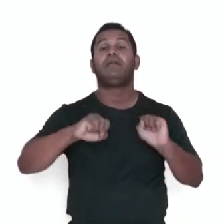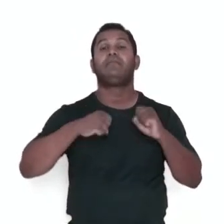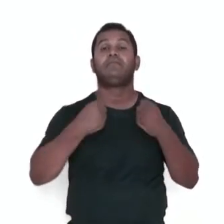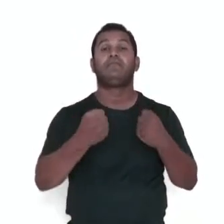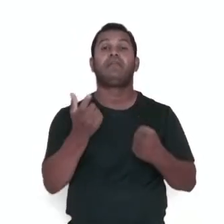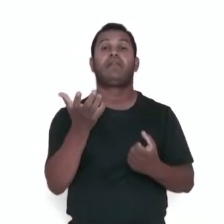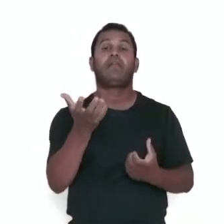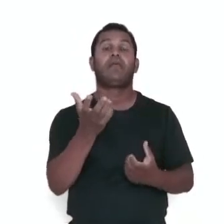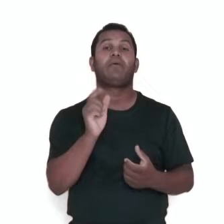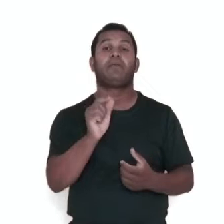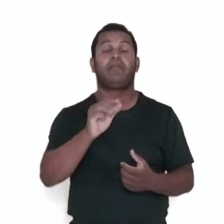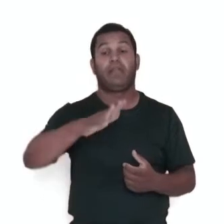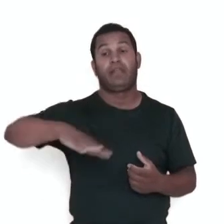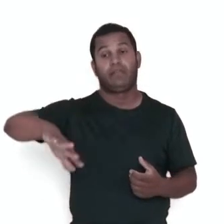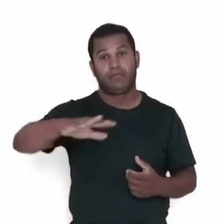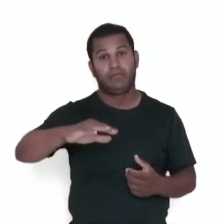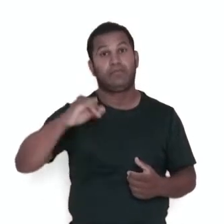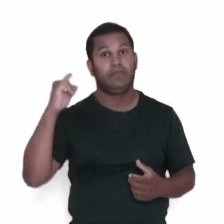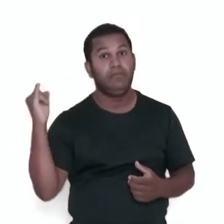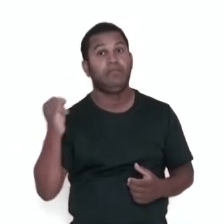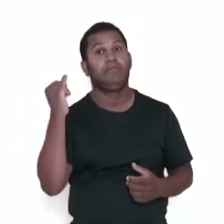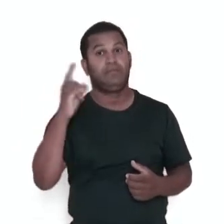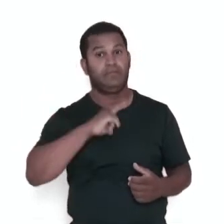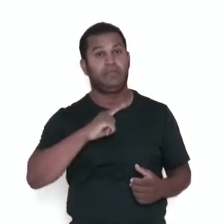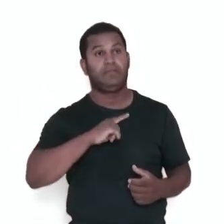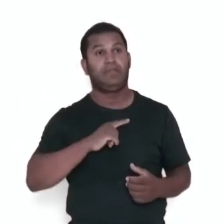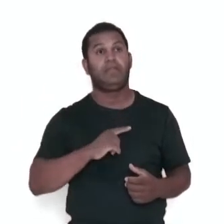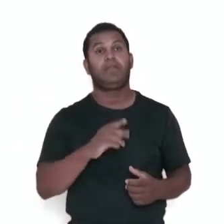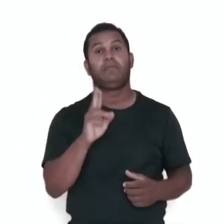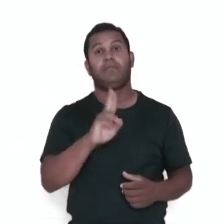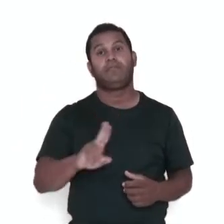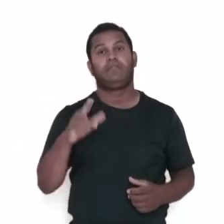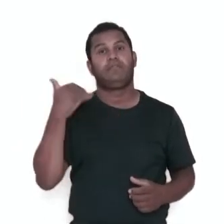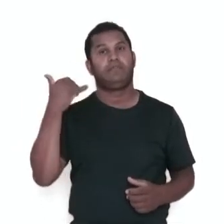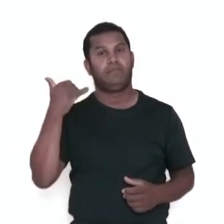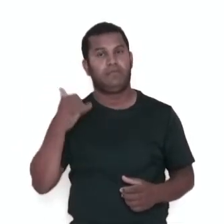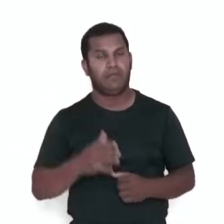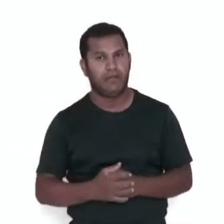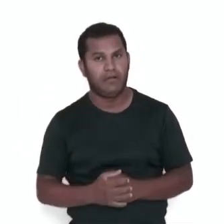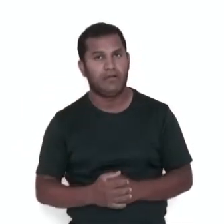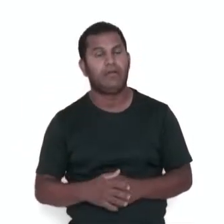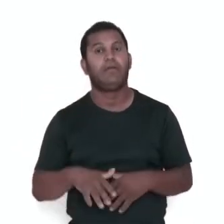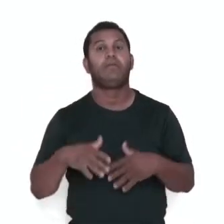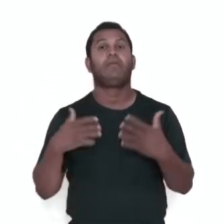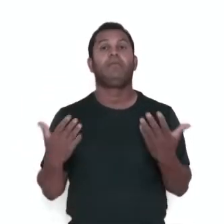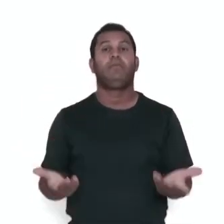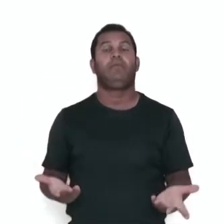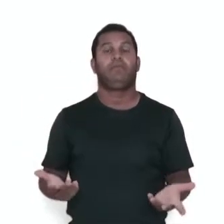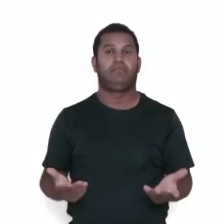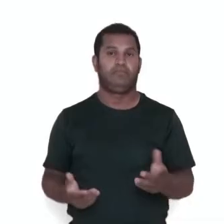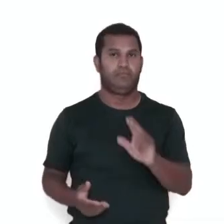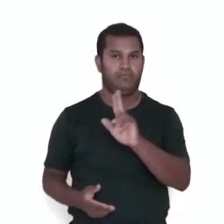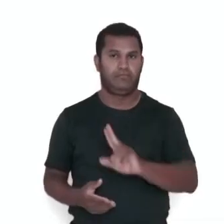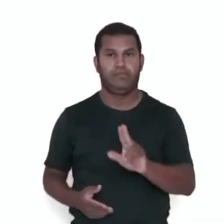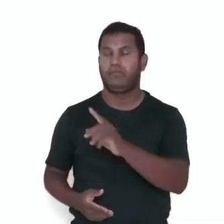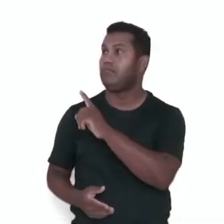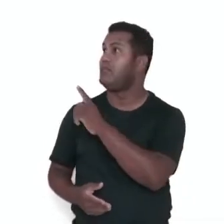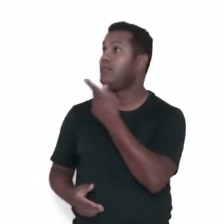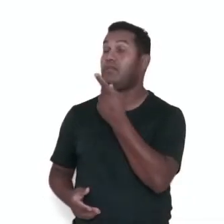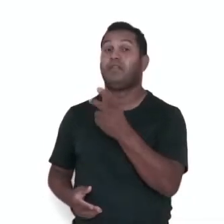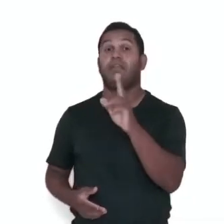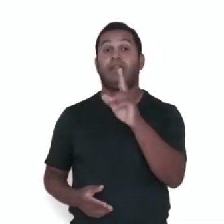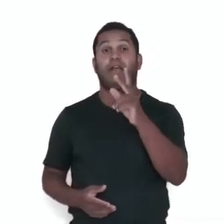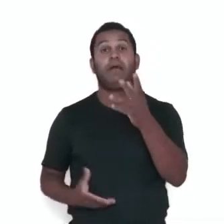sociais na internet. Vamos ver o argumento que ela usa? As redes sociais estão fazendo as pessoas antissociais